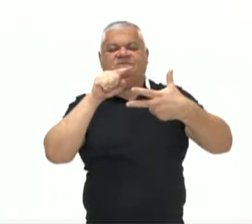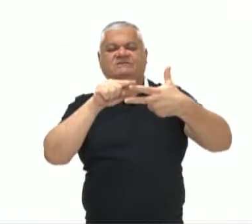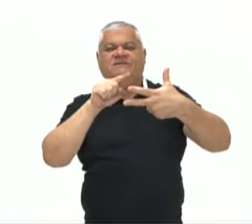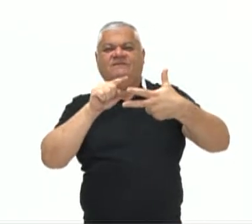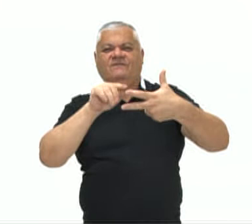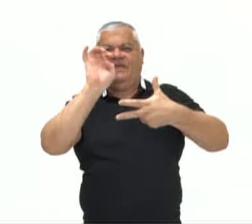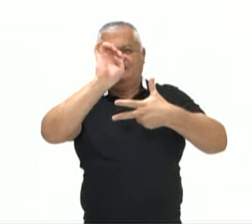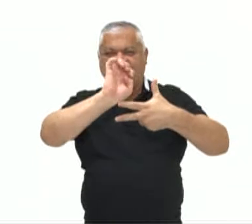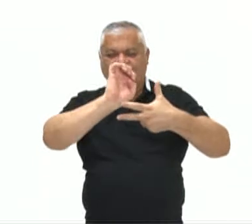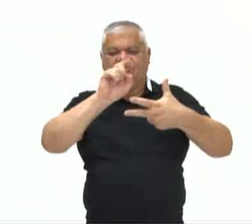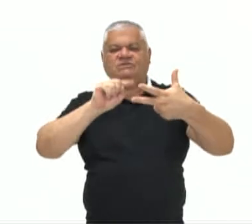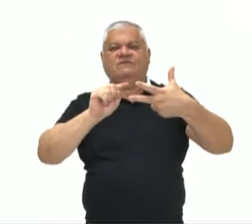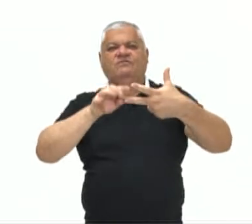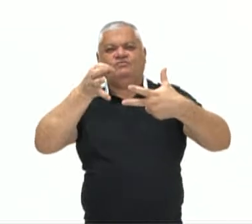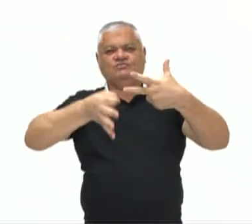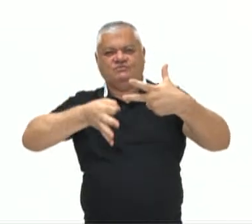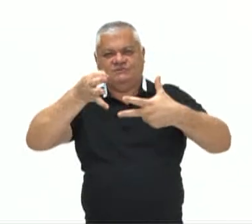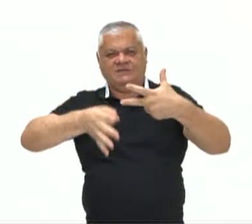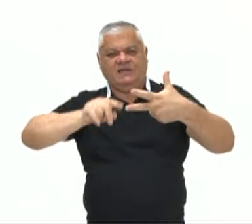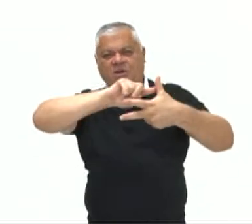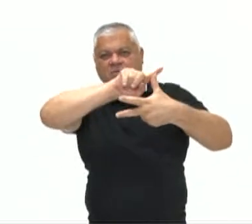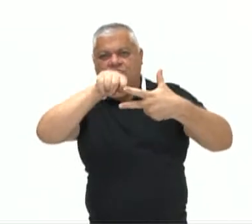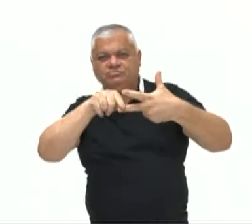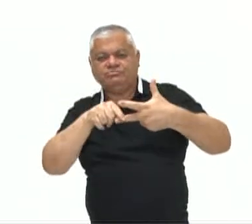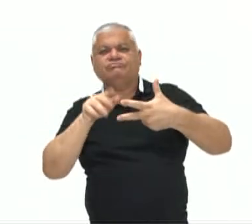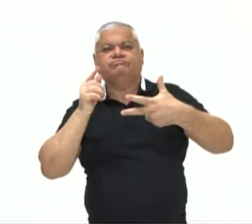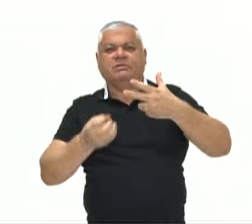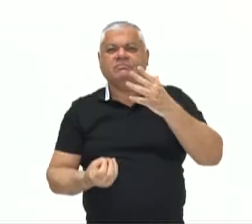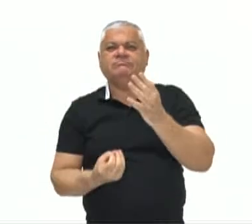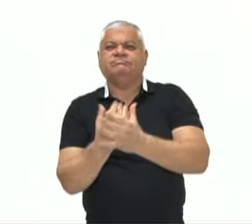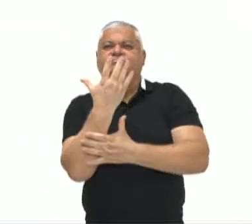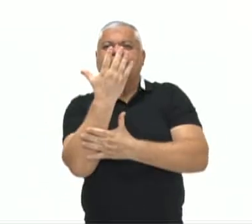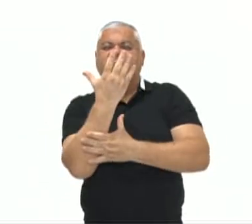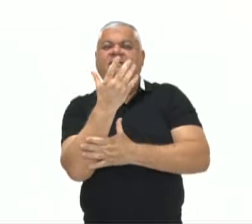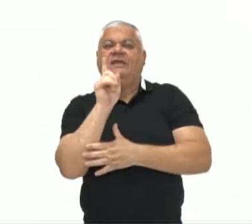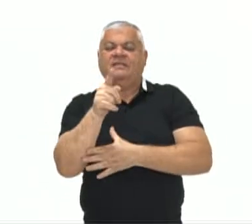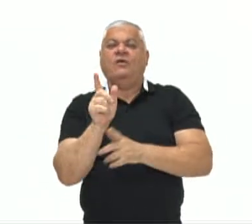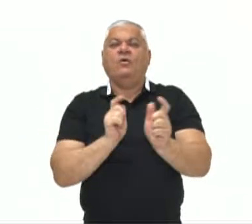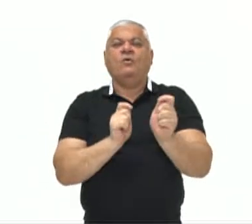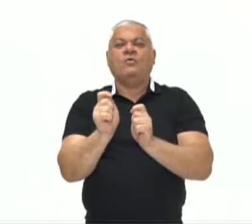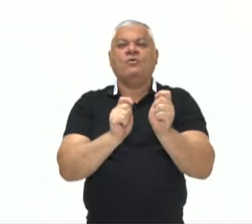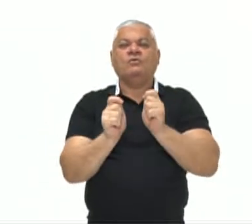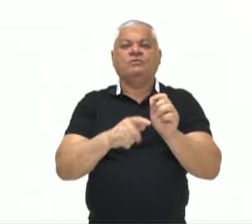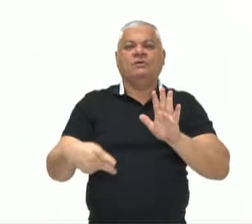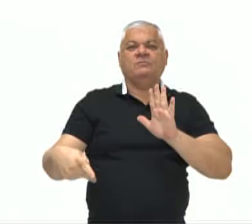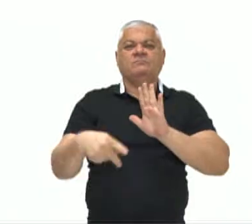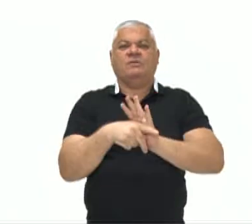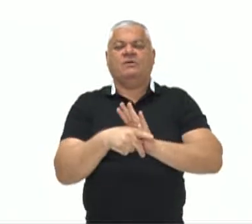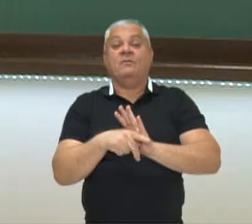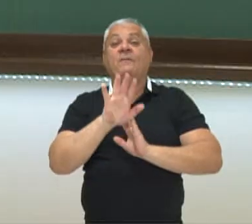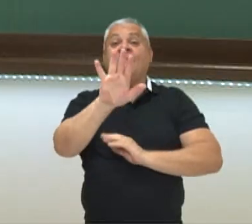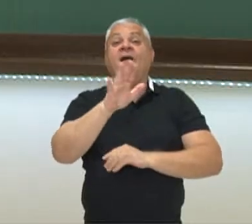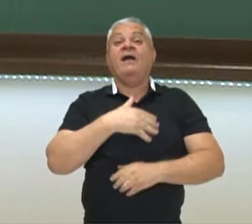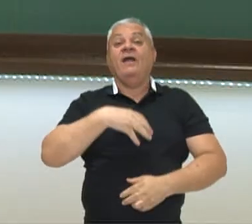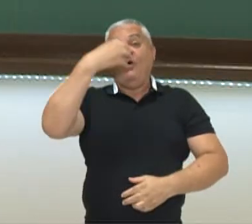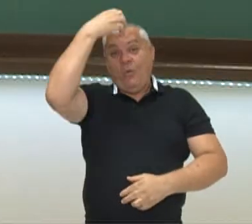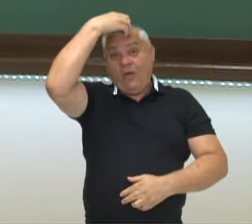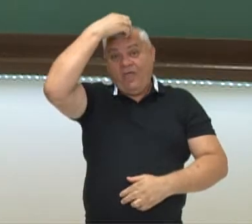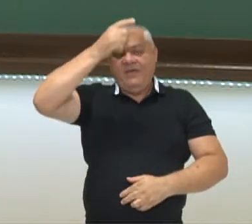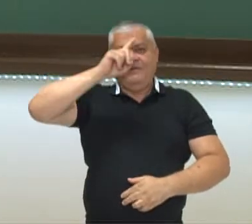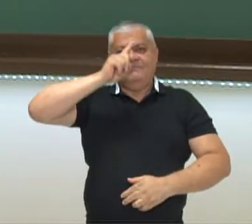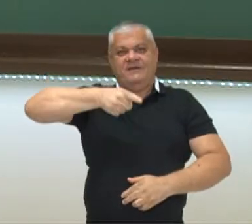moderador exercício exercido pelo Imperador. O controle dos poderes igual ao poder absoluto do Imperador. Ou seja, a